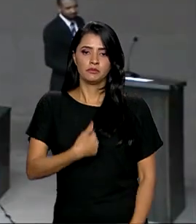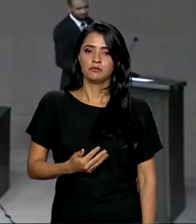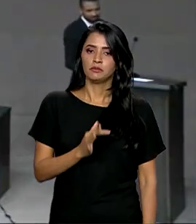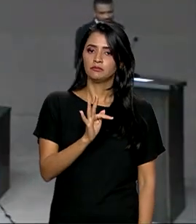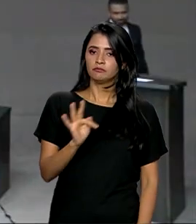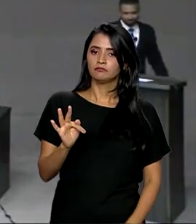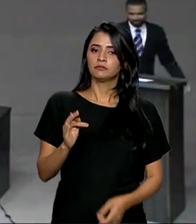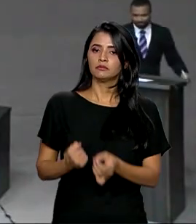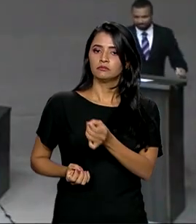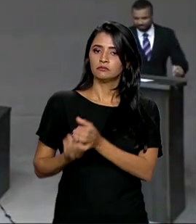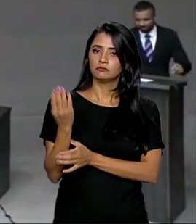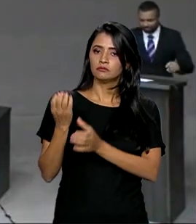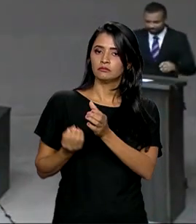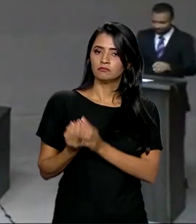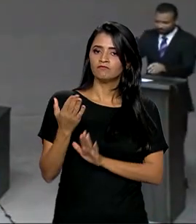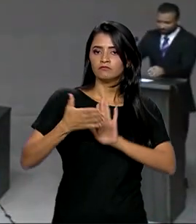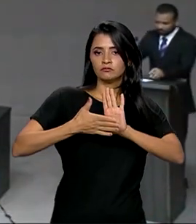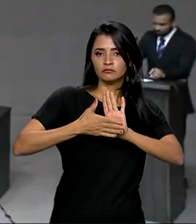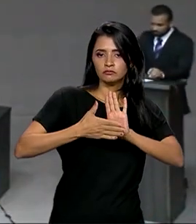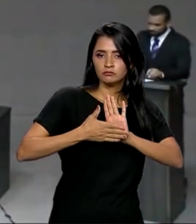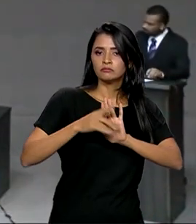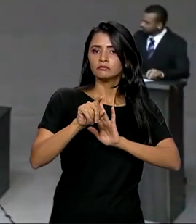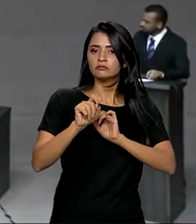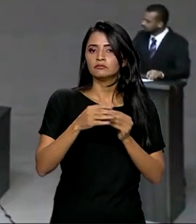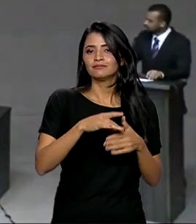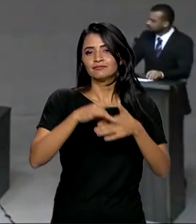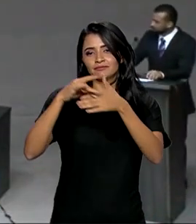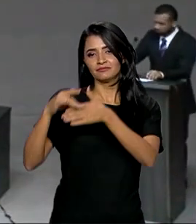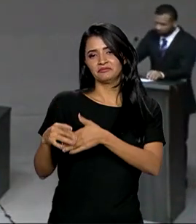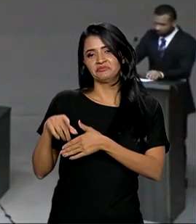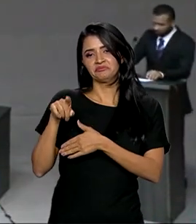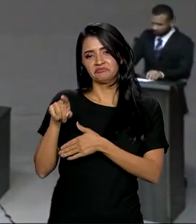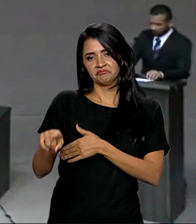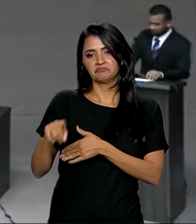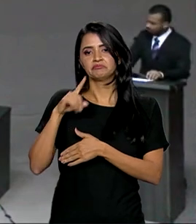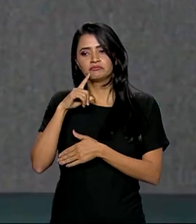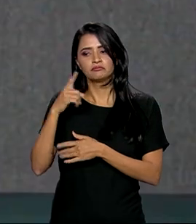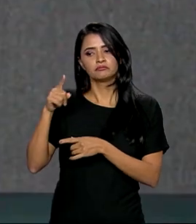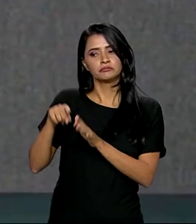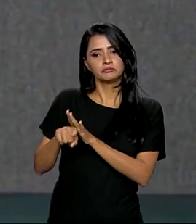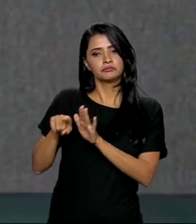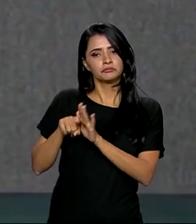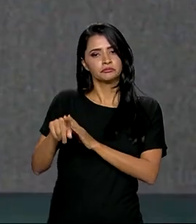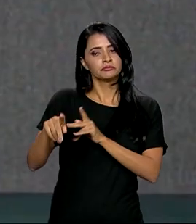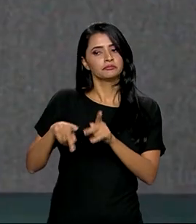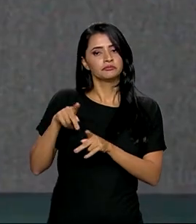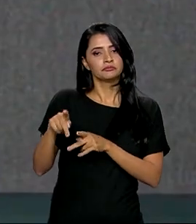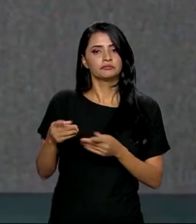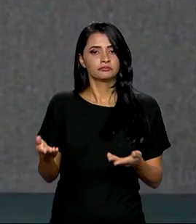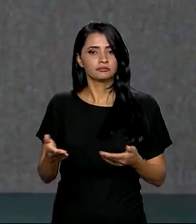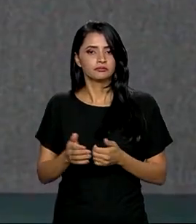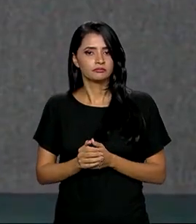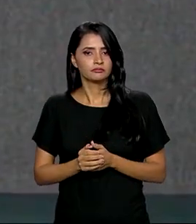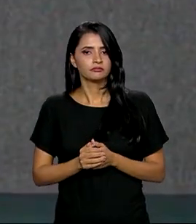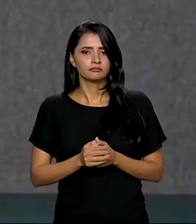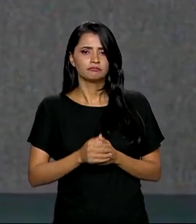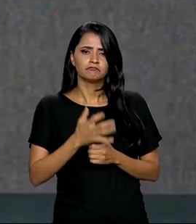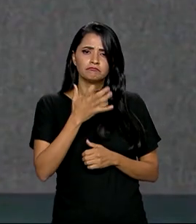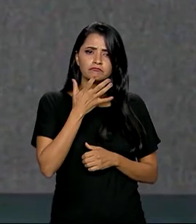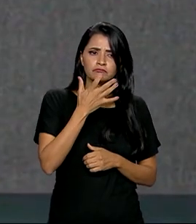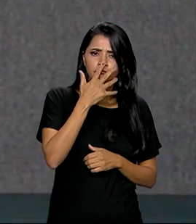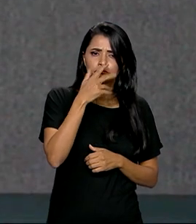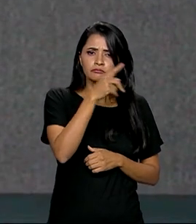para a elaboração de uma proposta que será levada a uma consulta pública. O conhecimento desse arcabouço